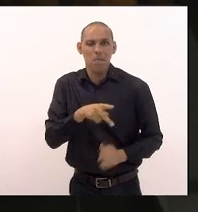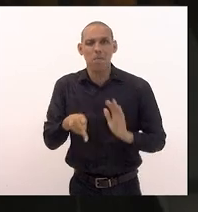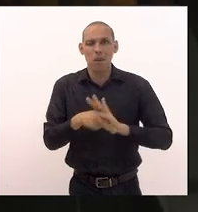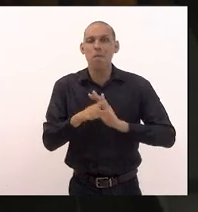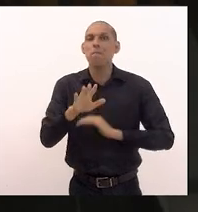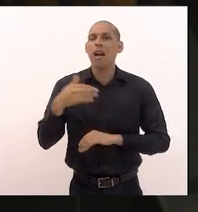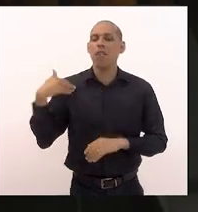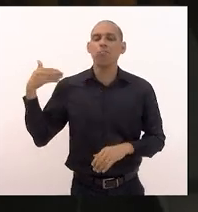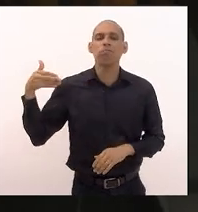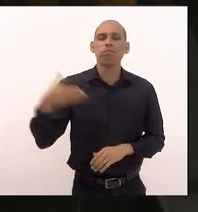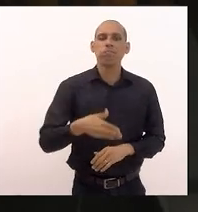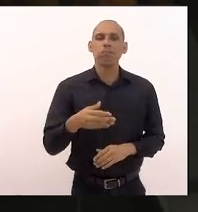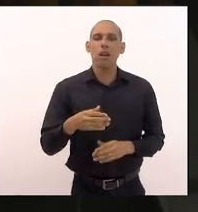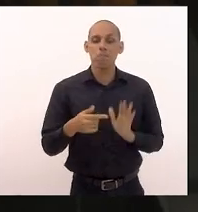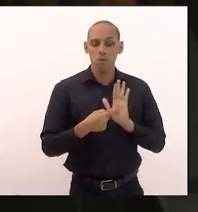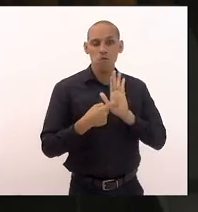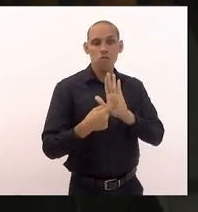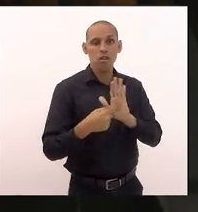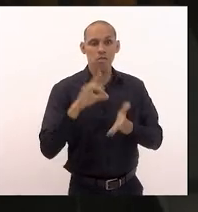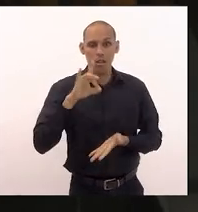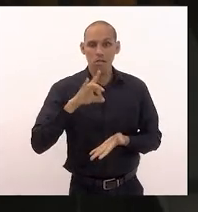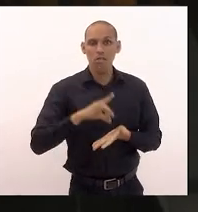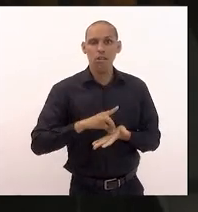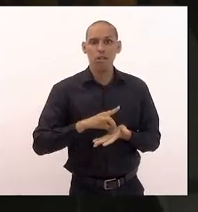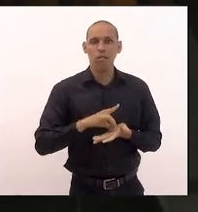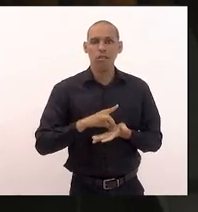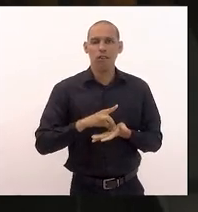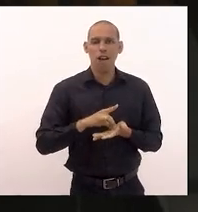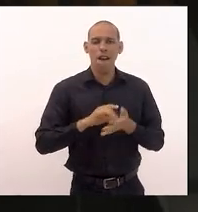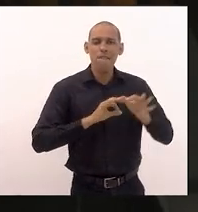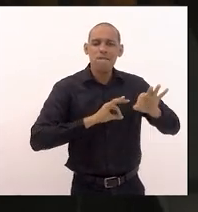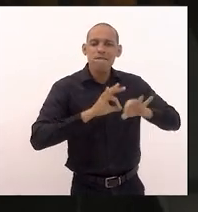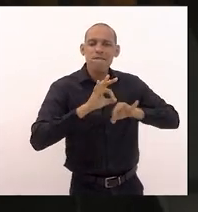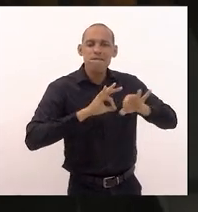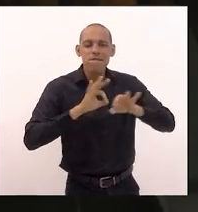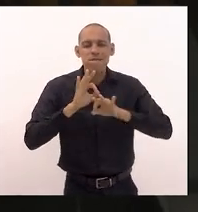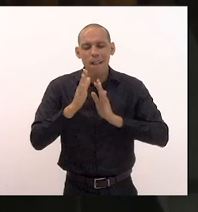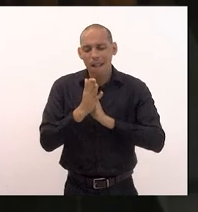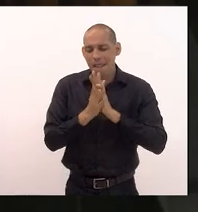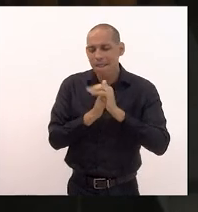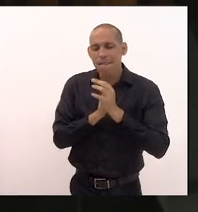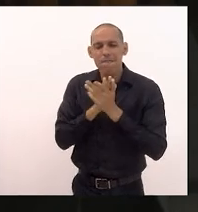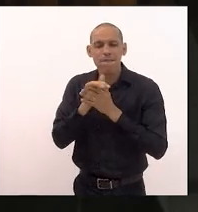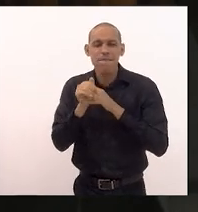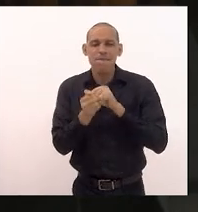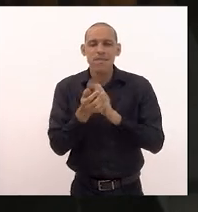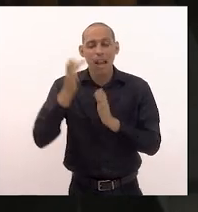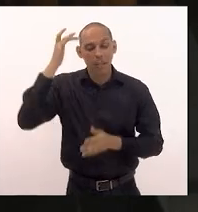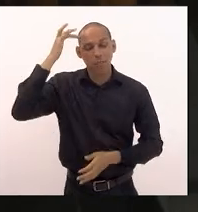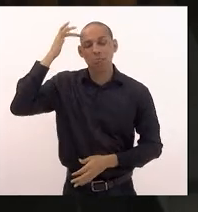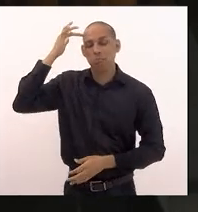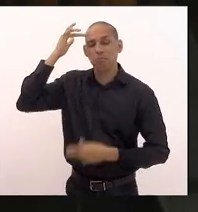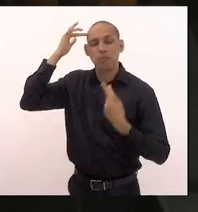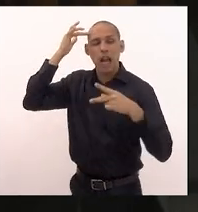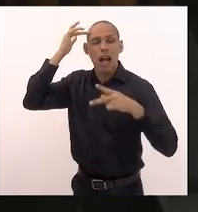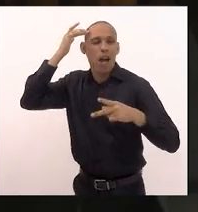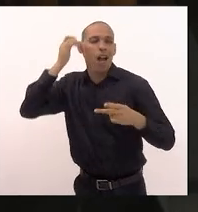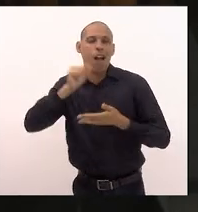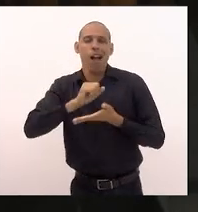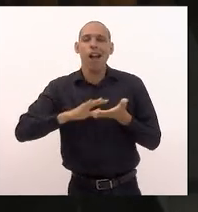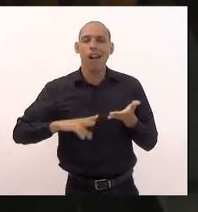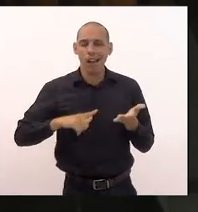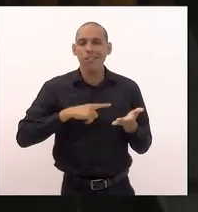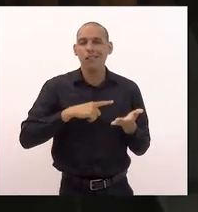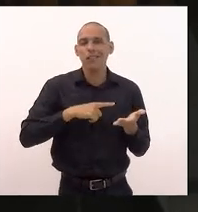verdade para revelar toda a trama e a farsa que há por trás da sua atividade do seu